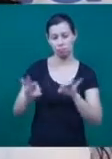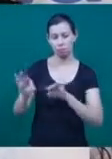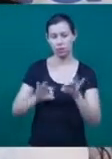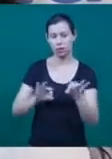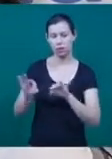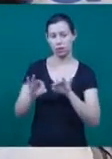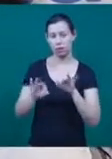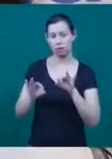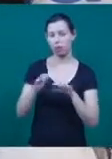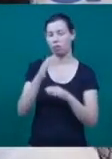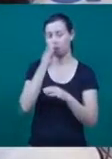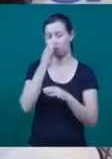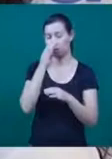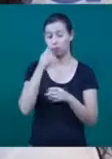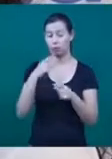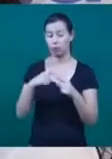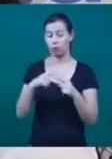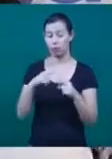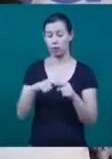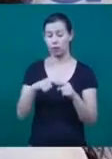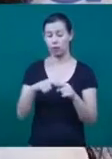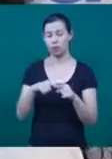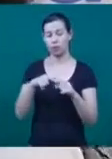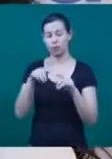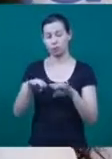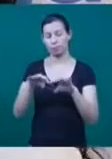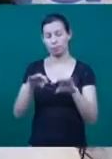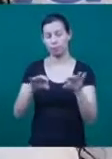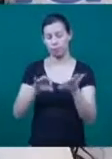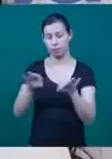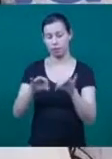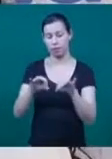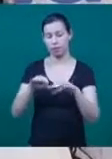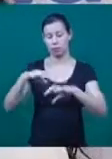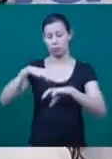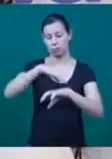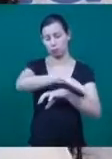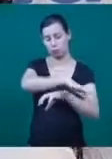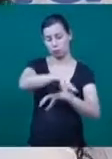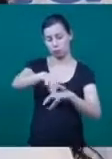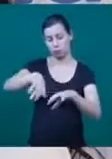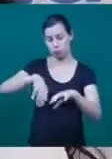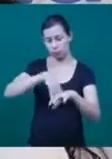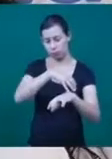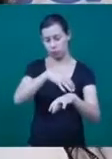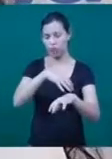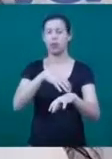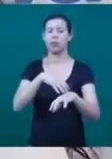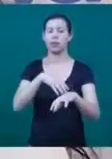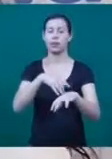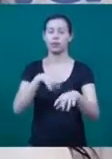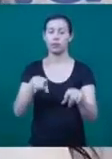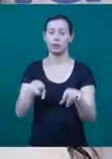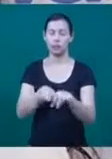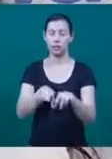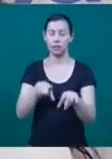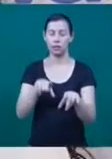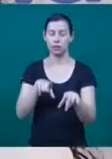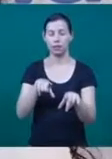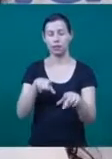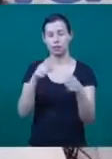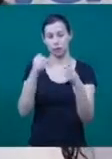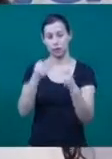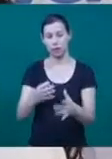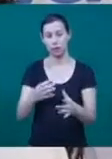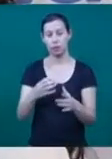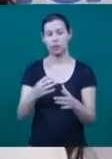documentário fala não só sobre o aeroporto, mas sim sobre todo o complexo, as vias de acesso, os túneis, as